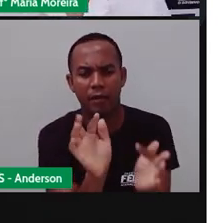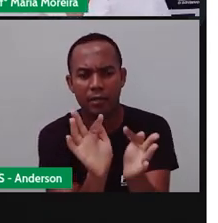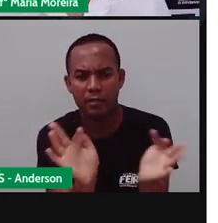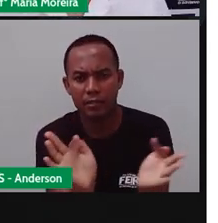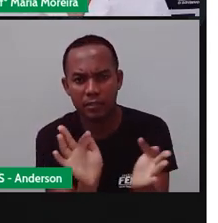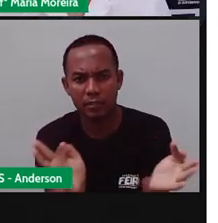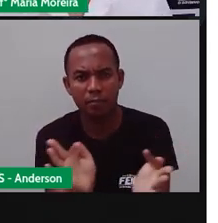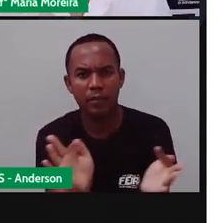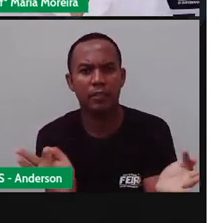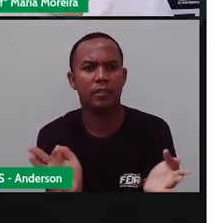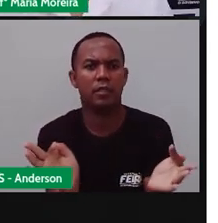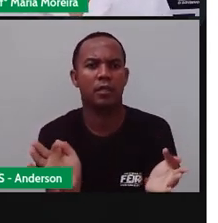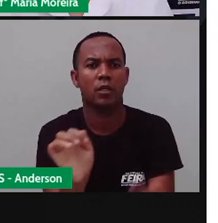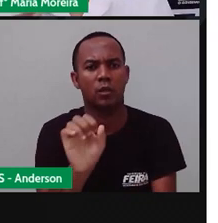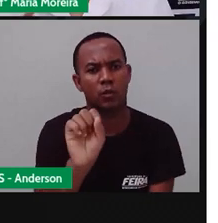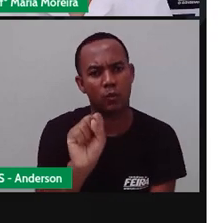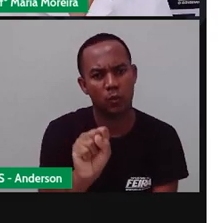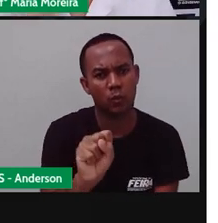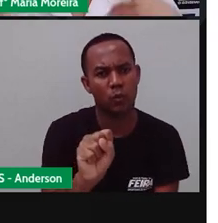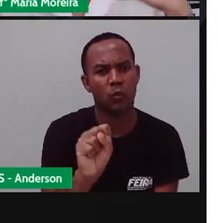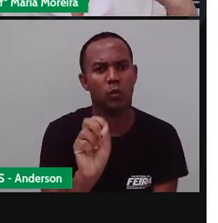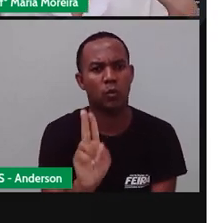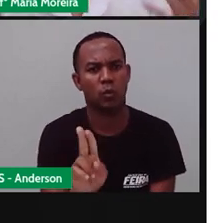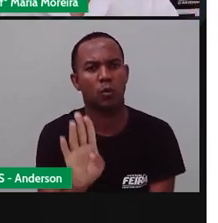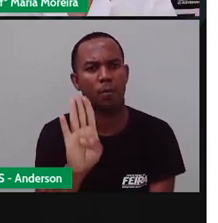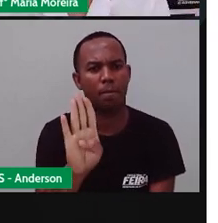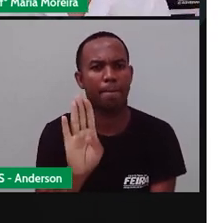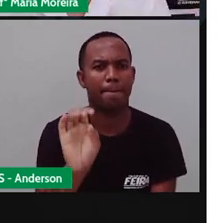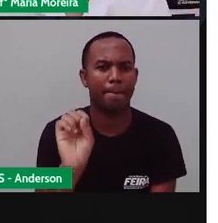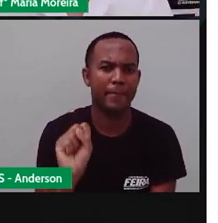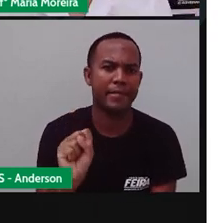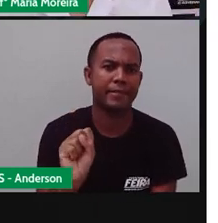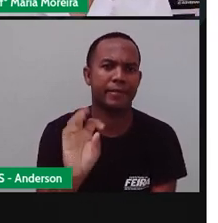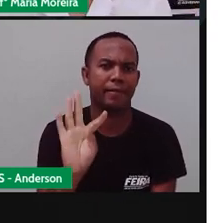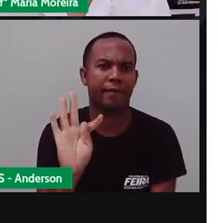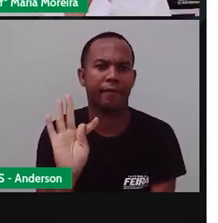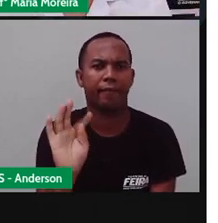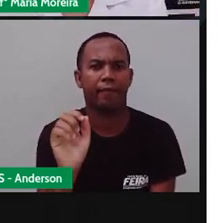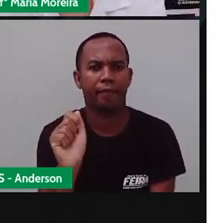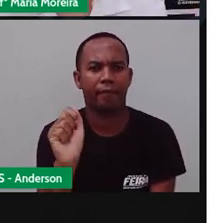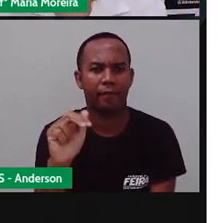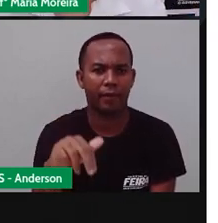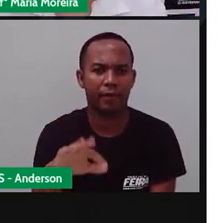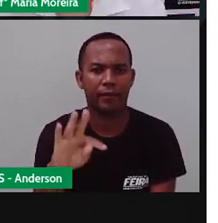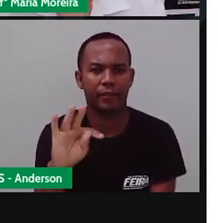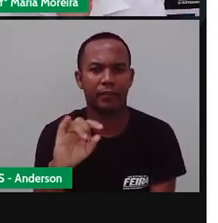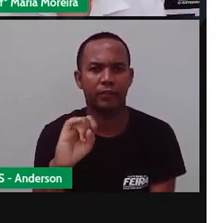vou utilizar para quê? Para dar o nome a esse grupo de animais.